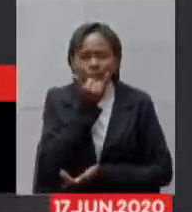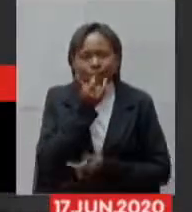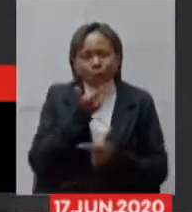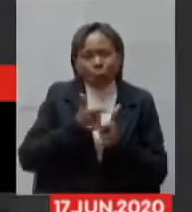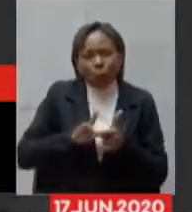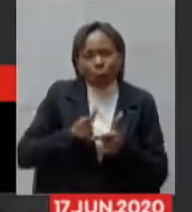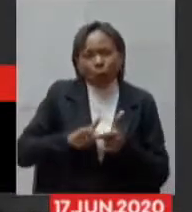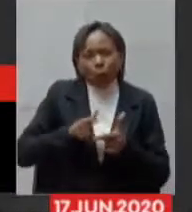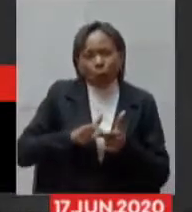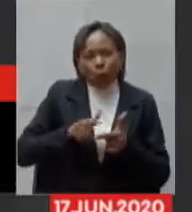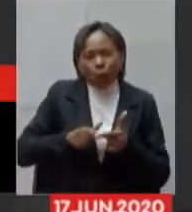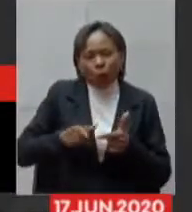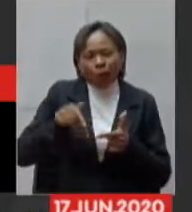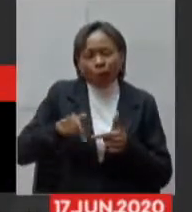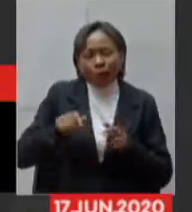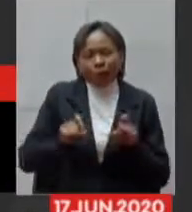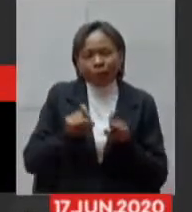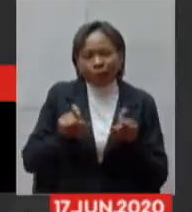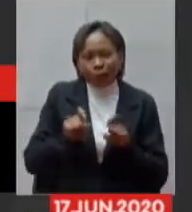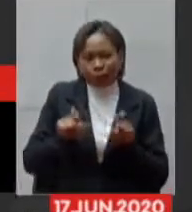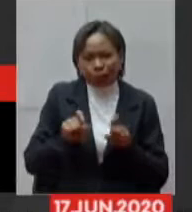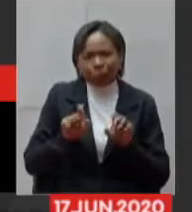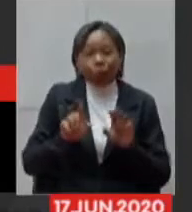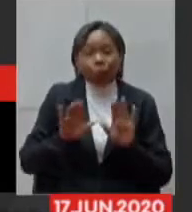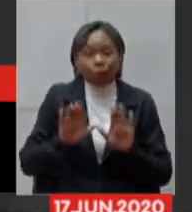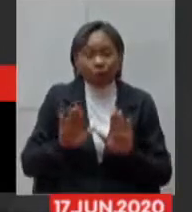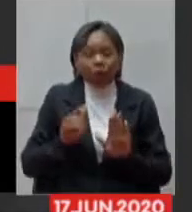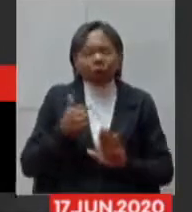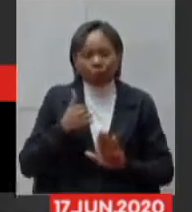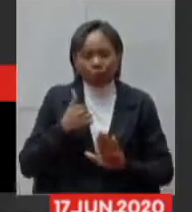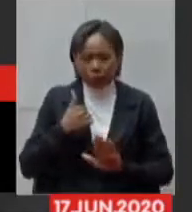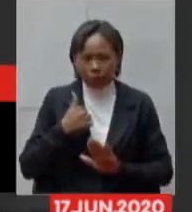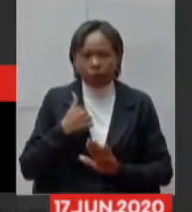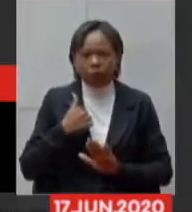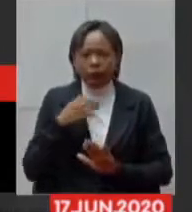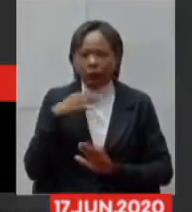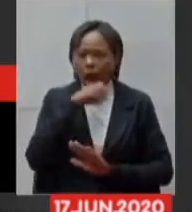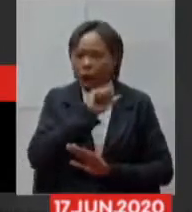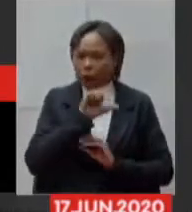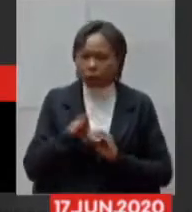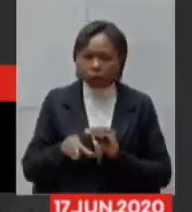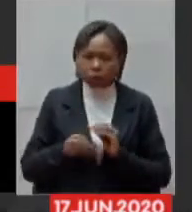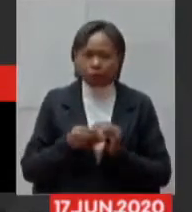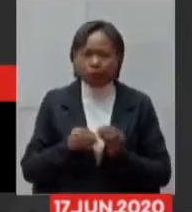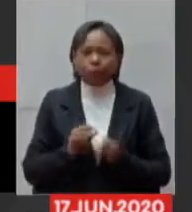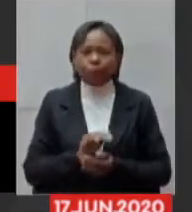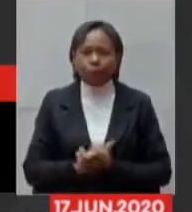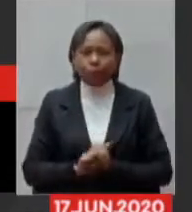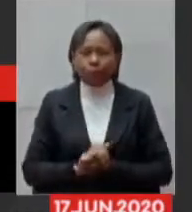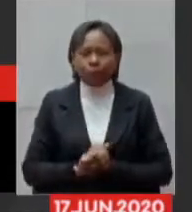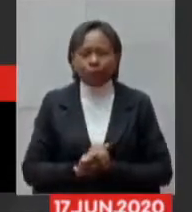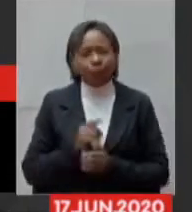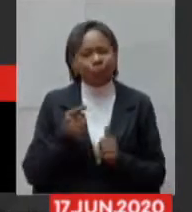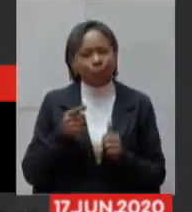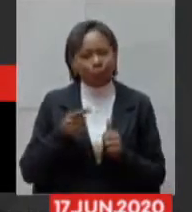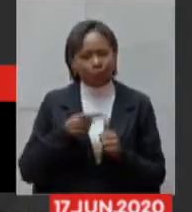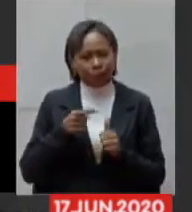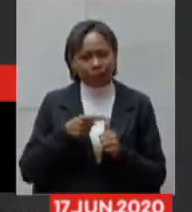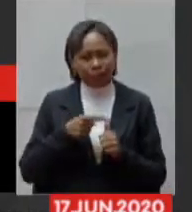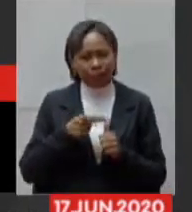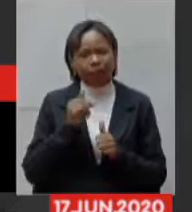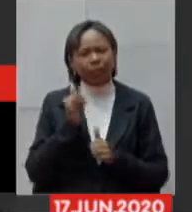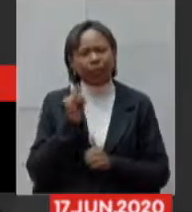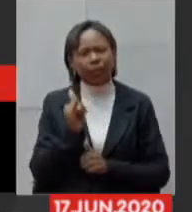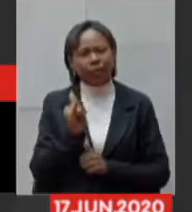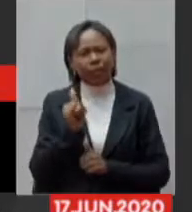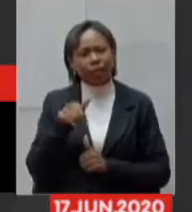técnico nosso aqui mas eu vou completar aqui bem rapidamente bom primeiro dizer que a gente